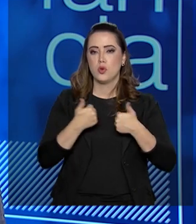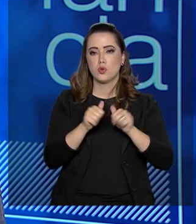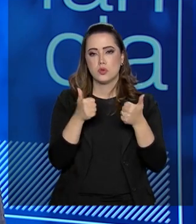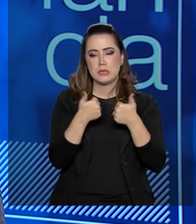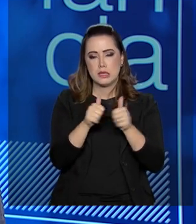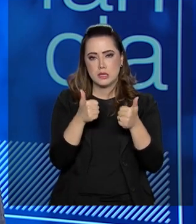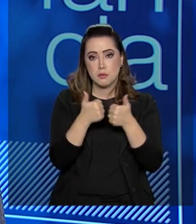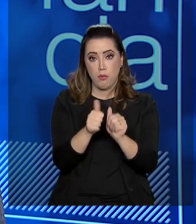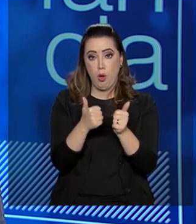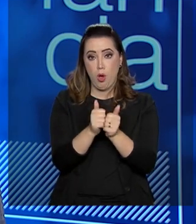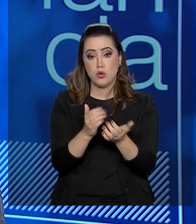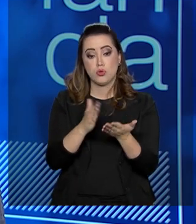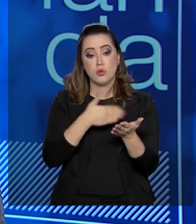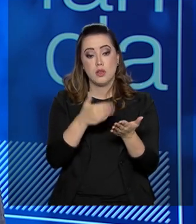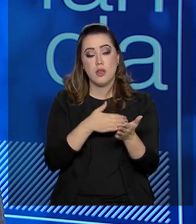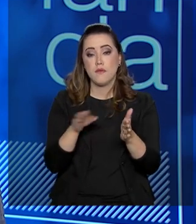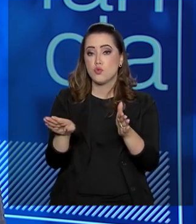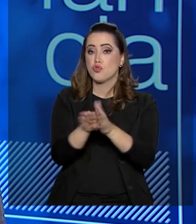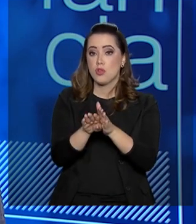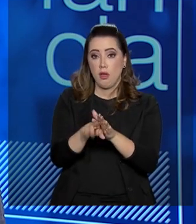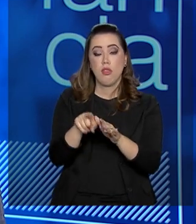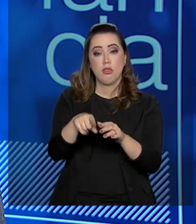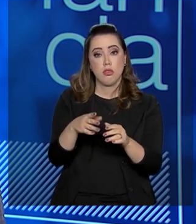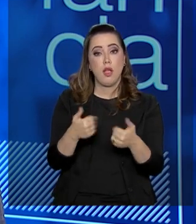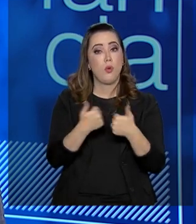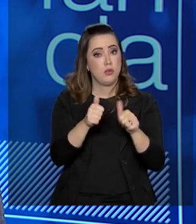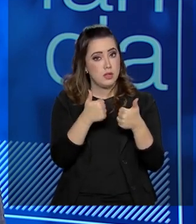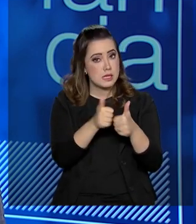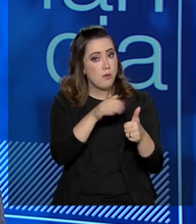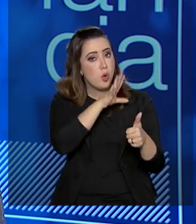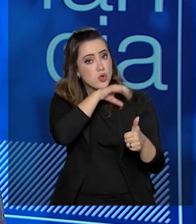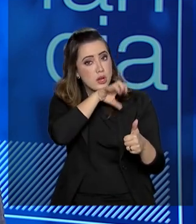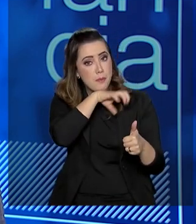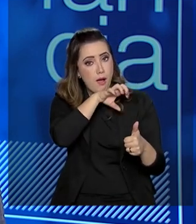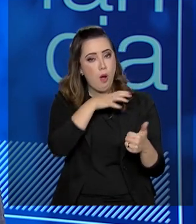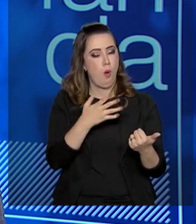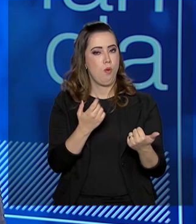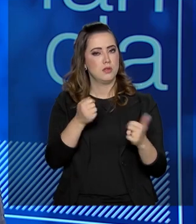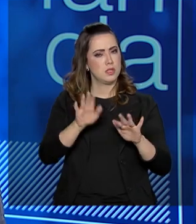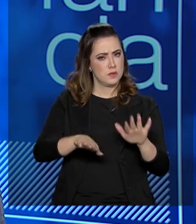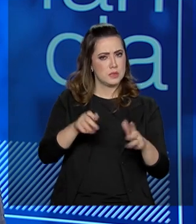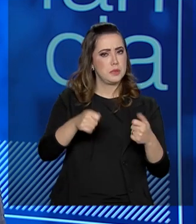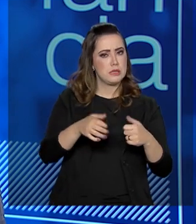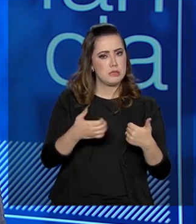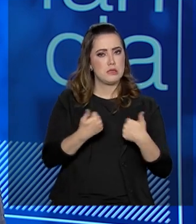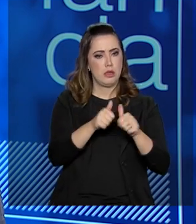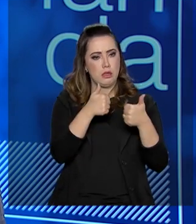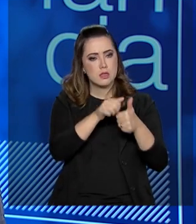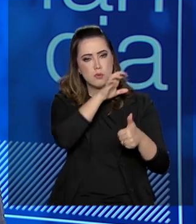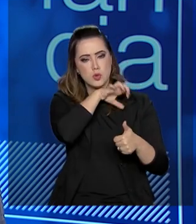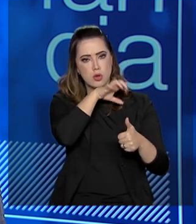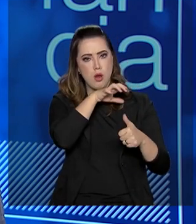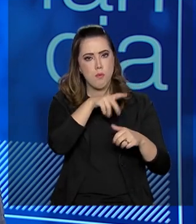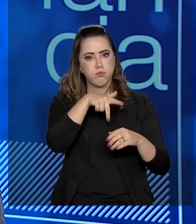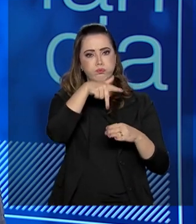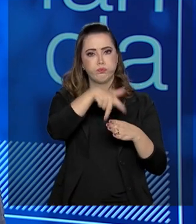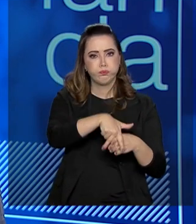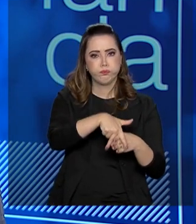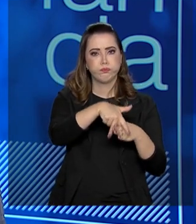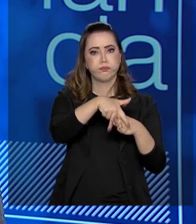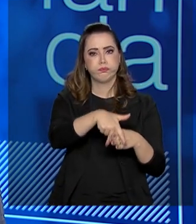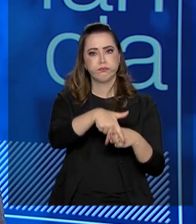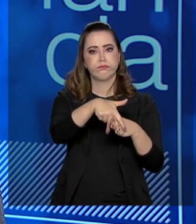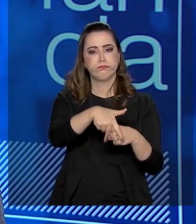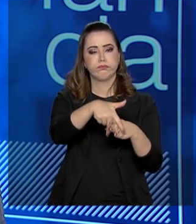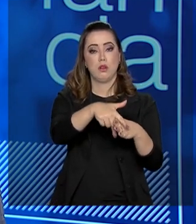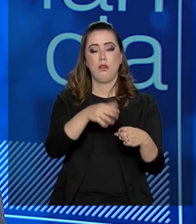búfalo para atender as crianças lá na região das ilhas do Marajó. A distribuição é fantástica, uma parceria integrada com